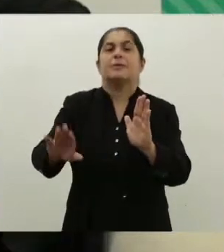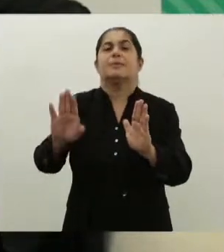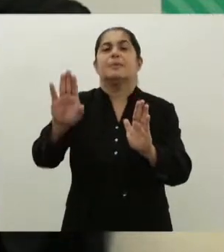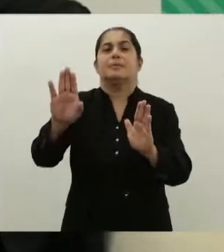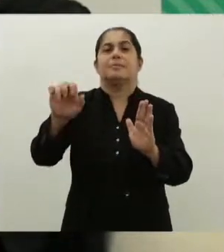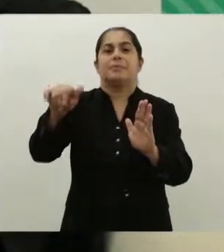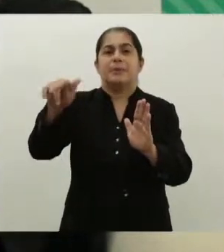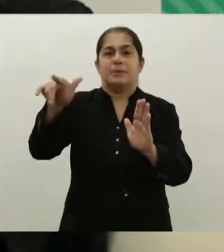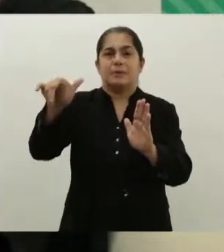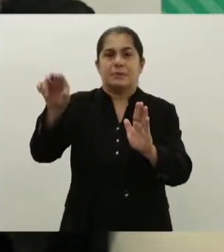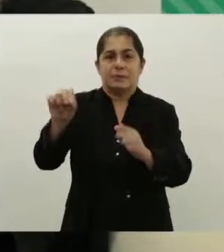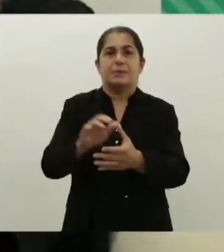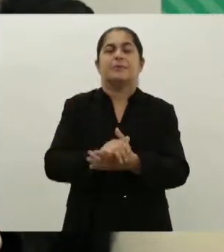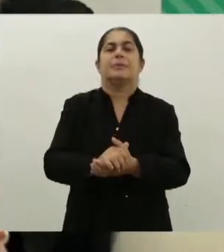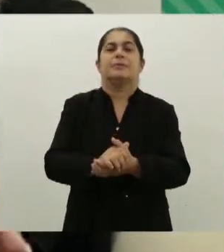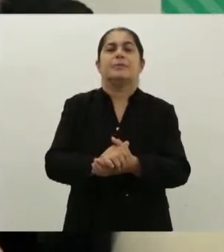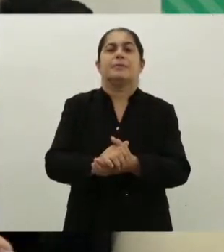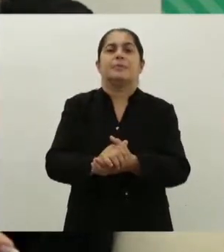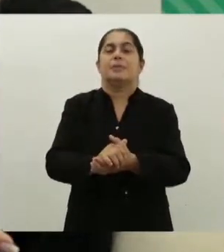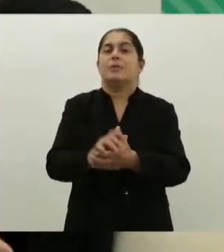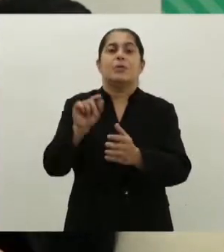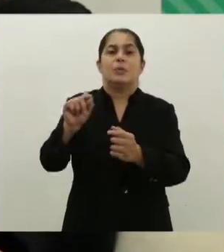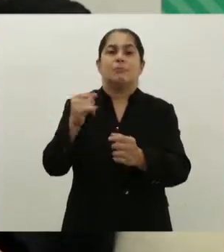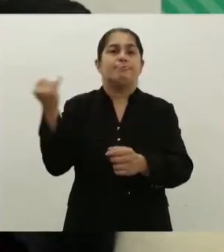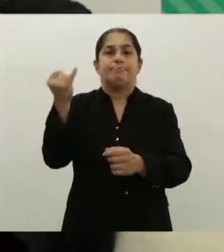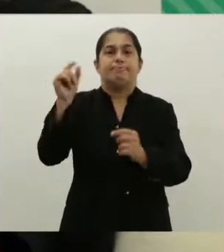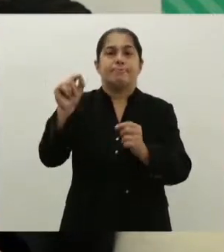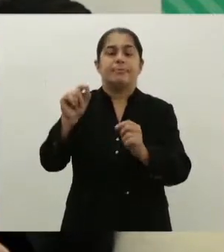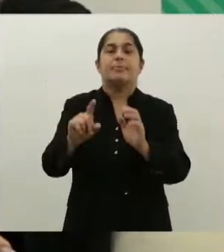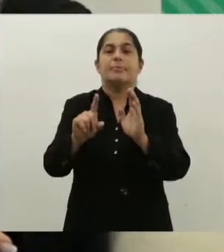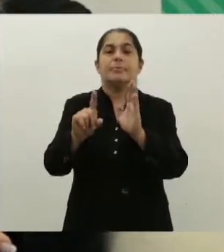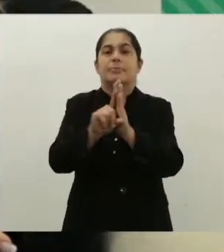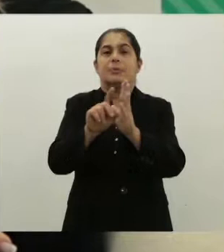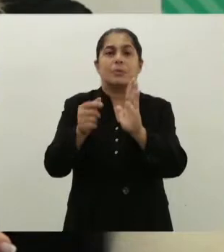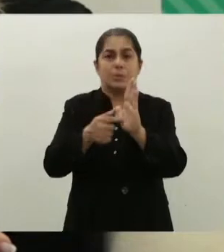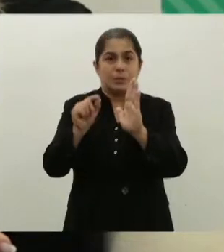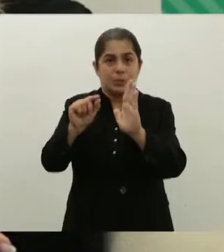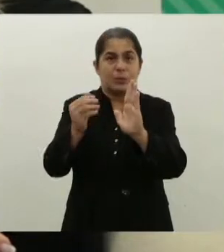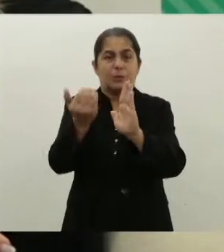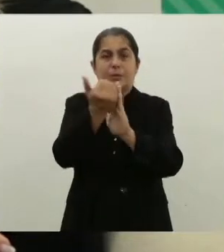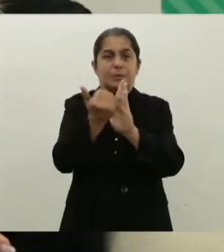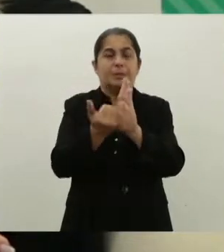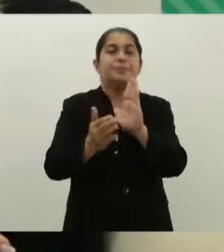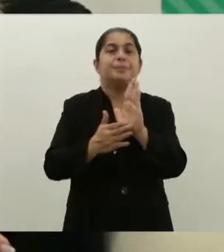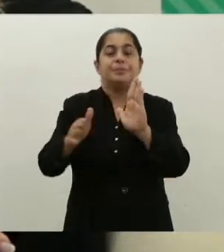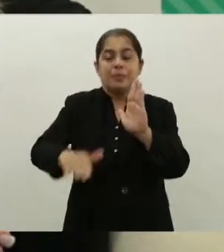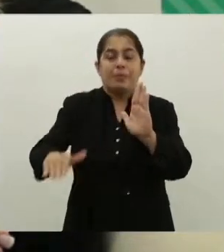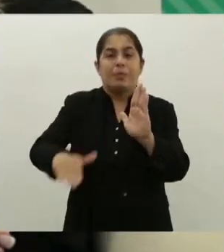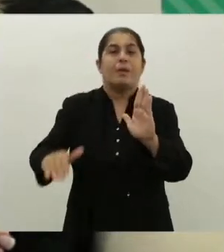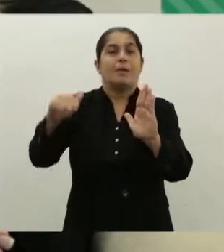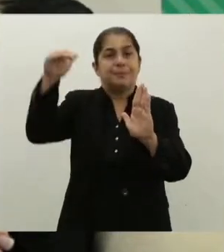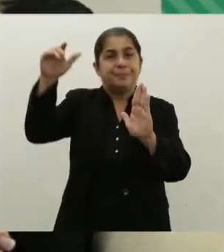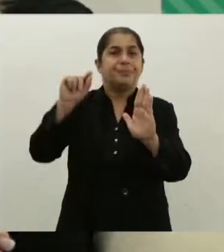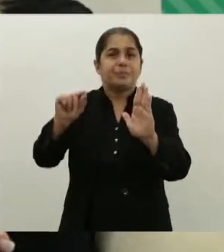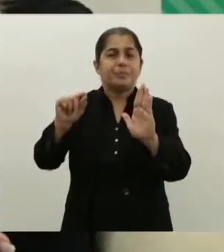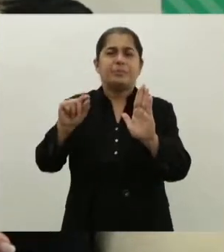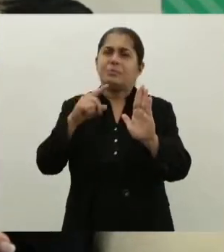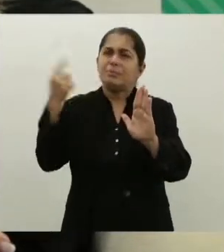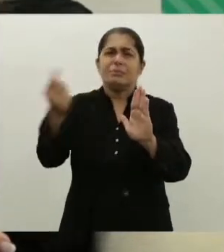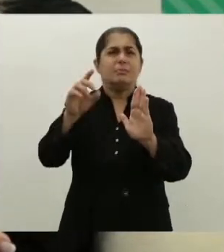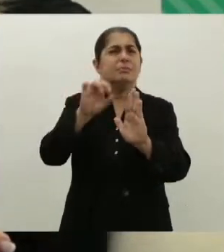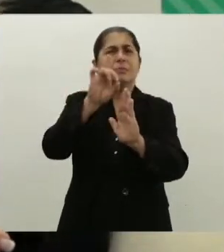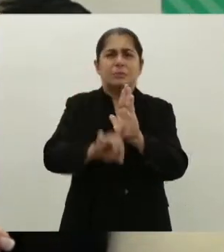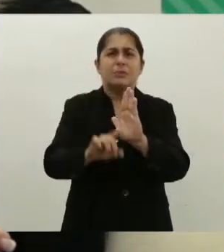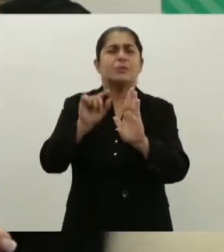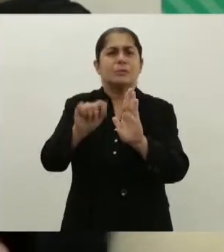como Lei Menino Bernardo. Mas que, na verdade, o mais importante dele é mostrar que toda criança e adolescente